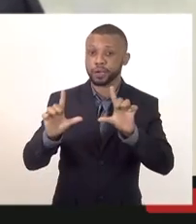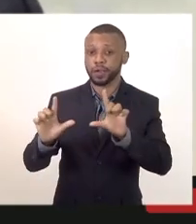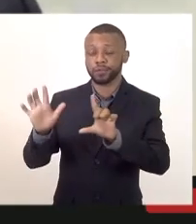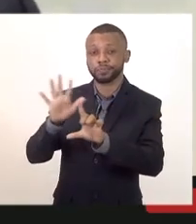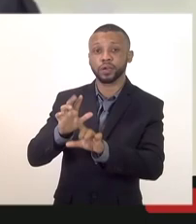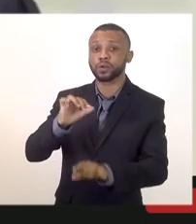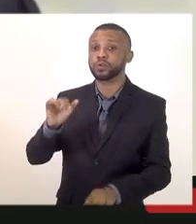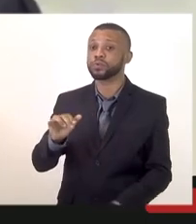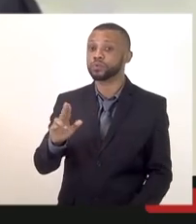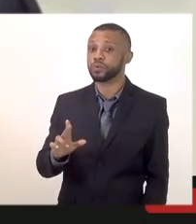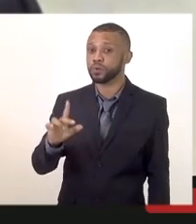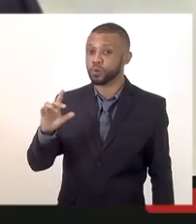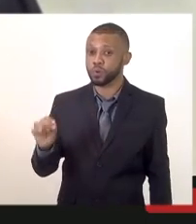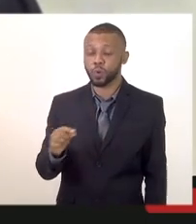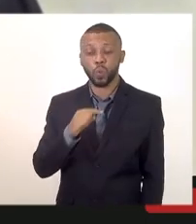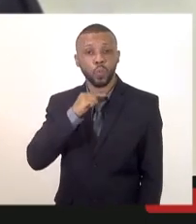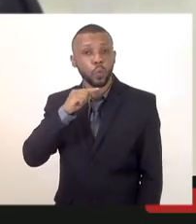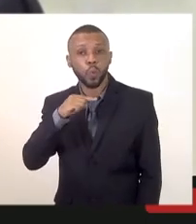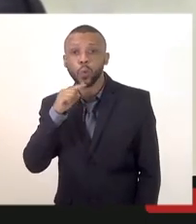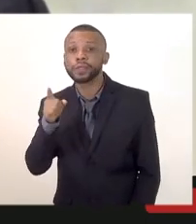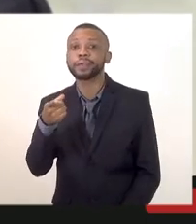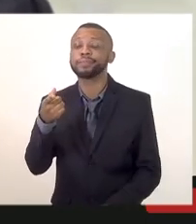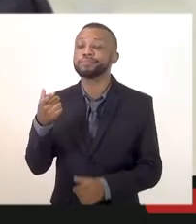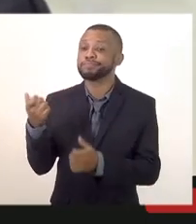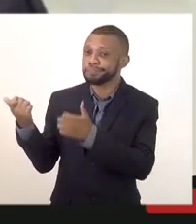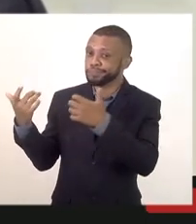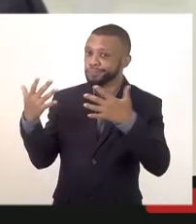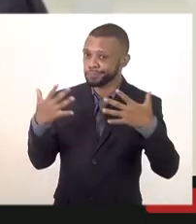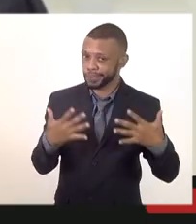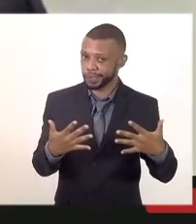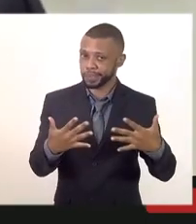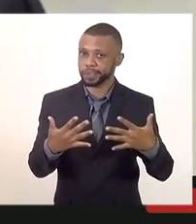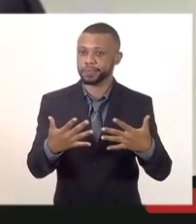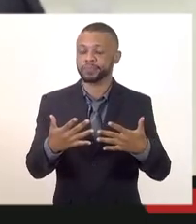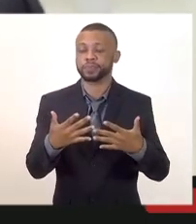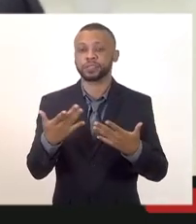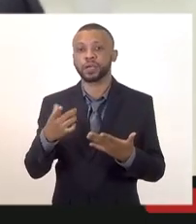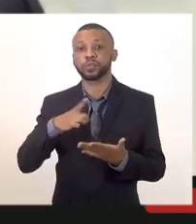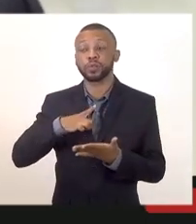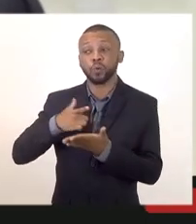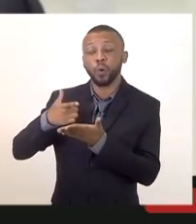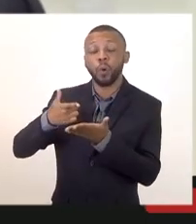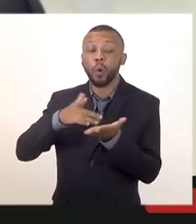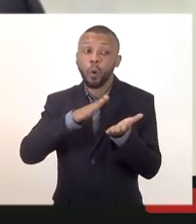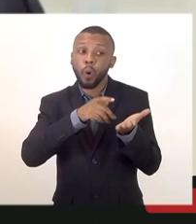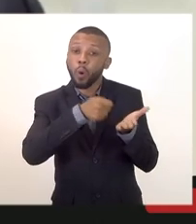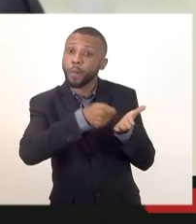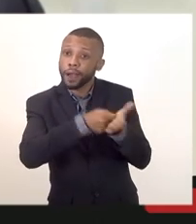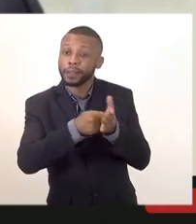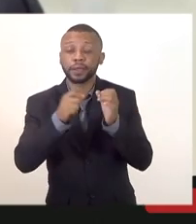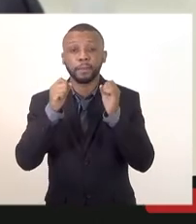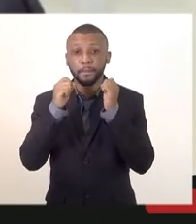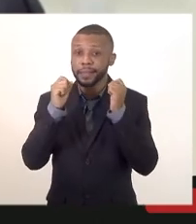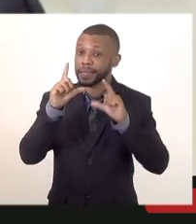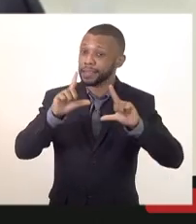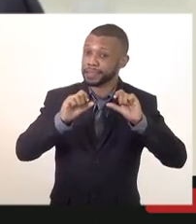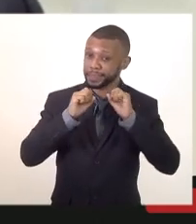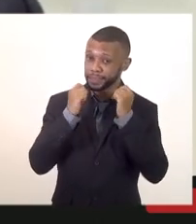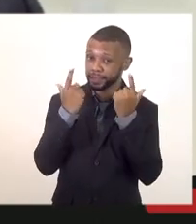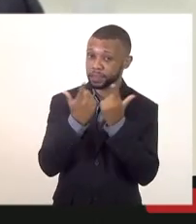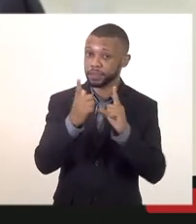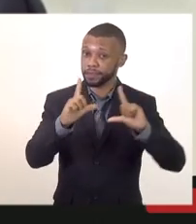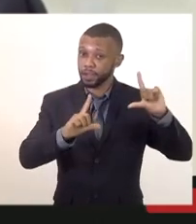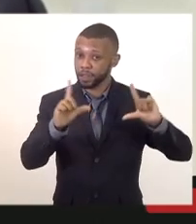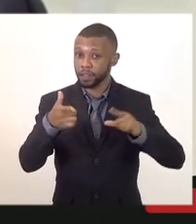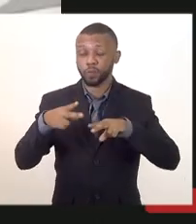falar tá ótimo e eu estou sendo cobrado realmente aqui pela TV Alerj por conta do horário